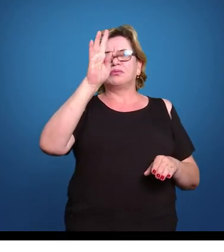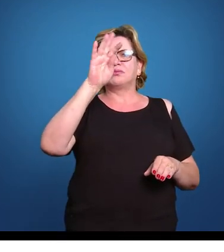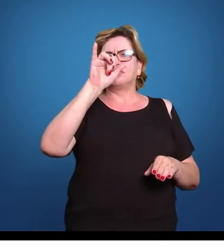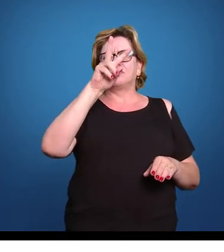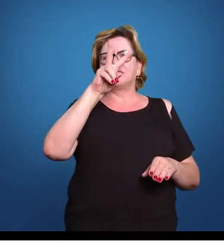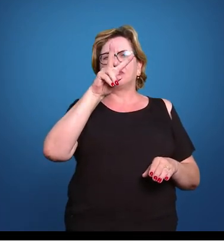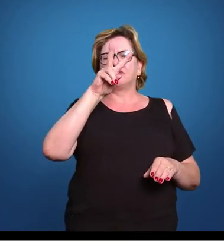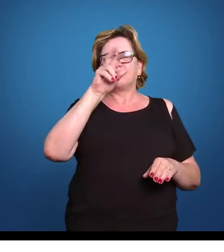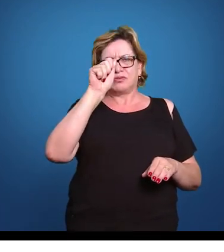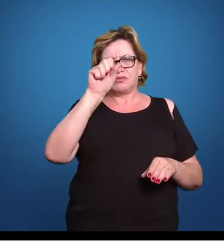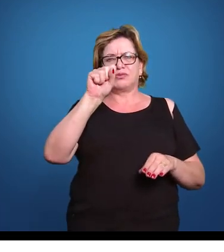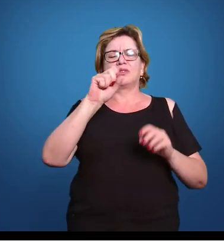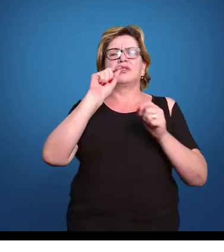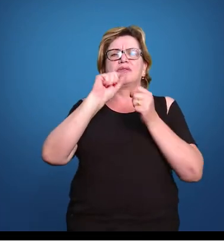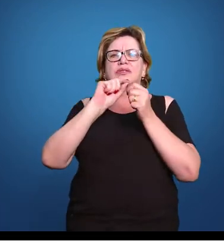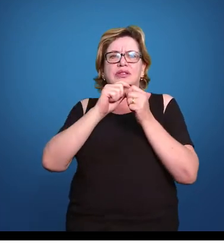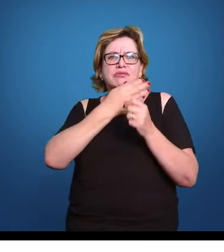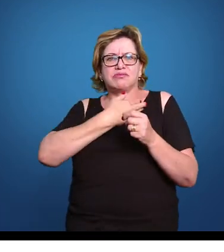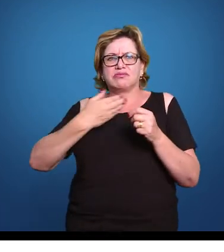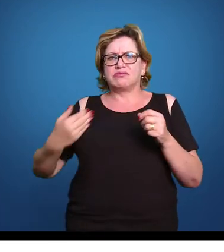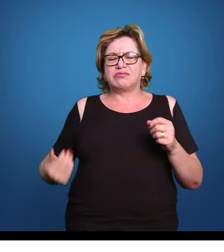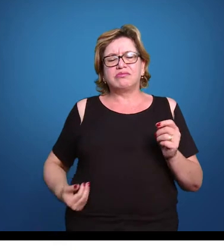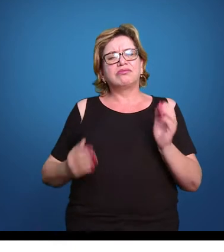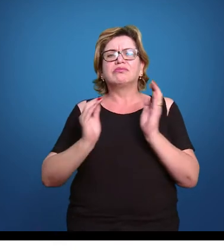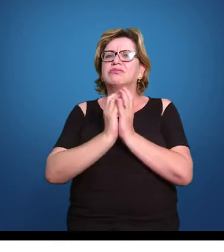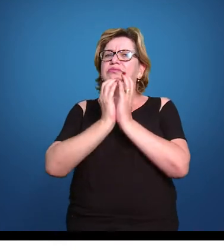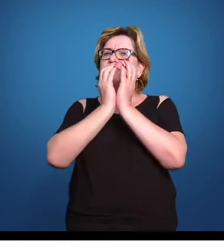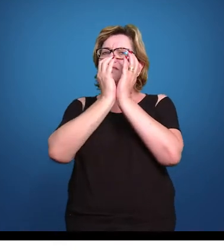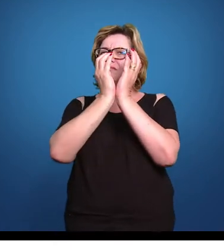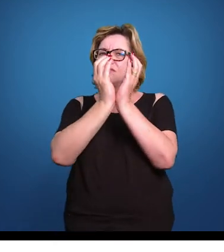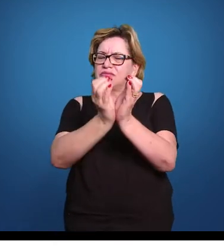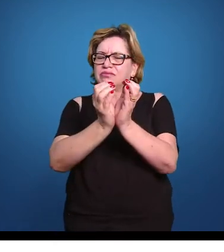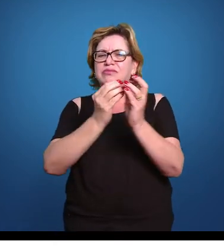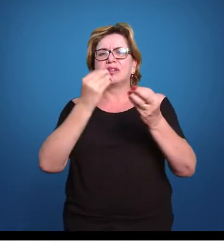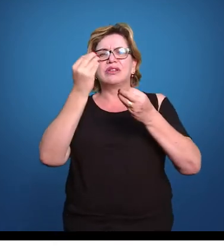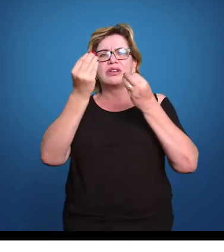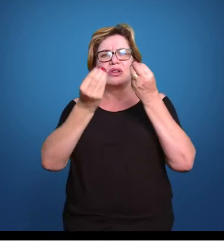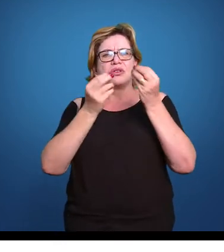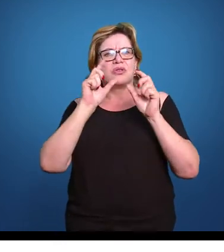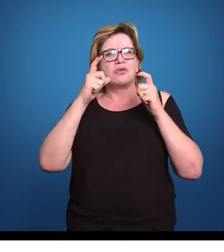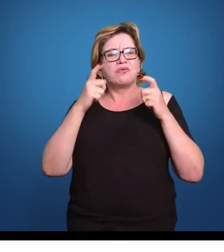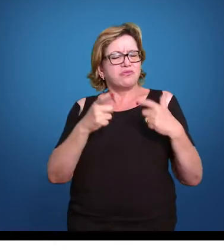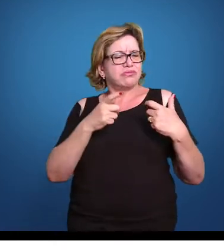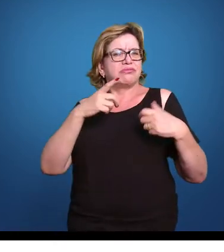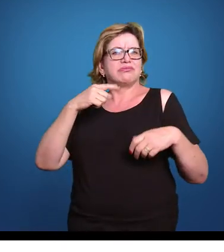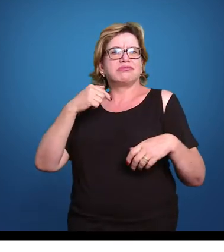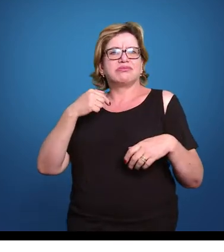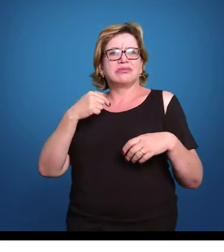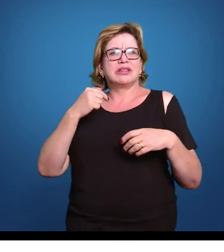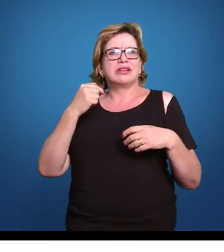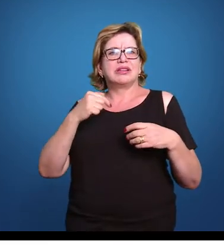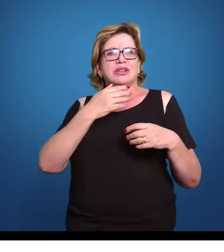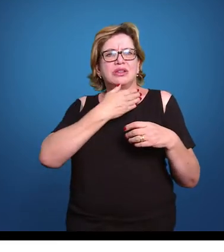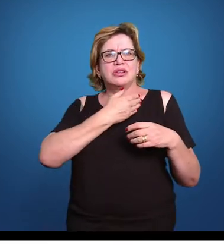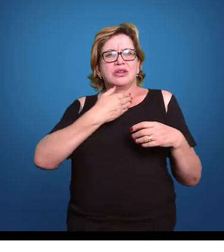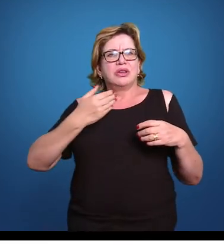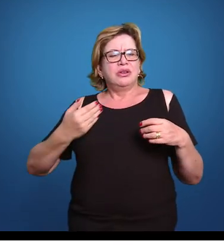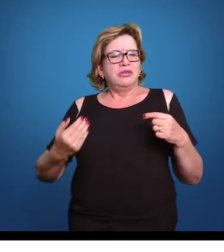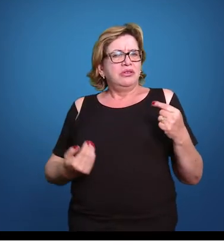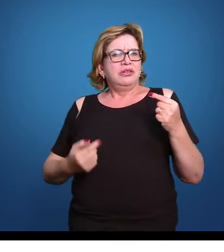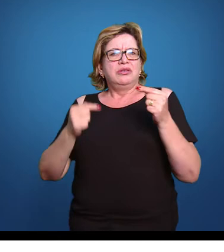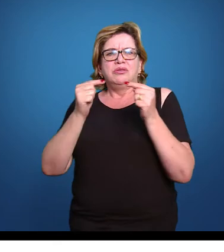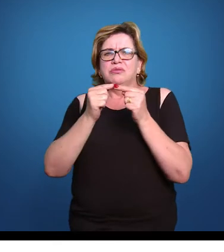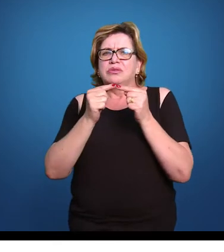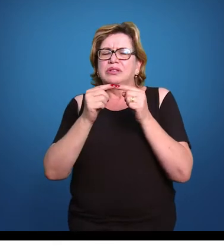que os governos participem naquelas áreas onde eles são mais afeitos, na